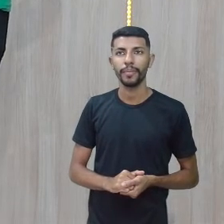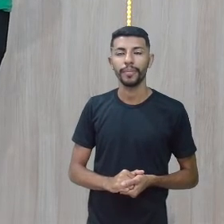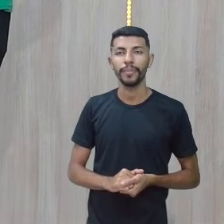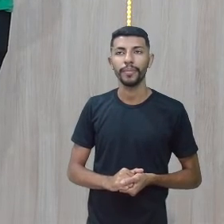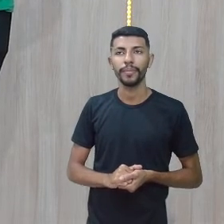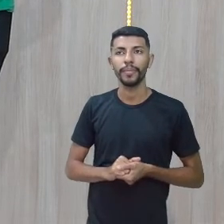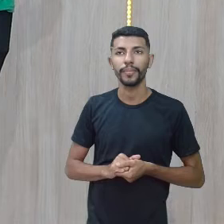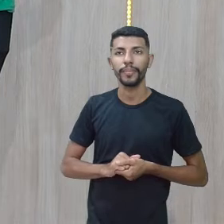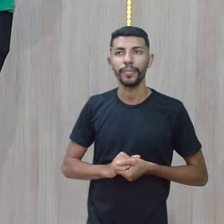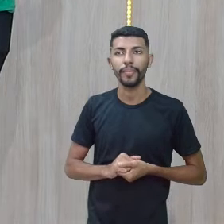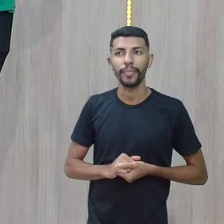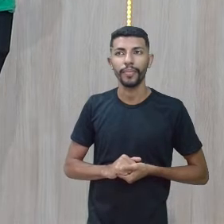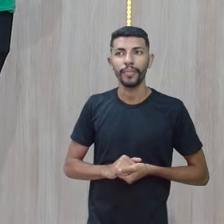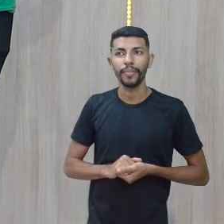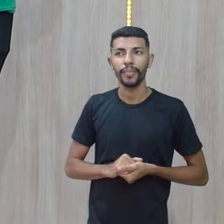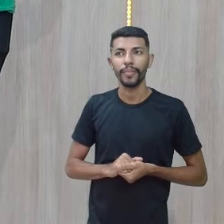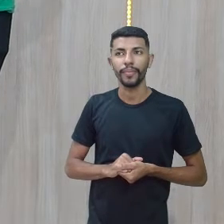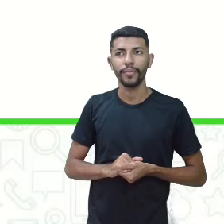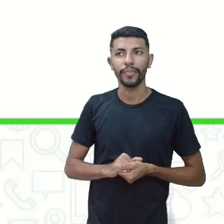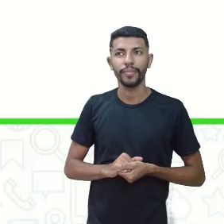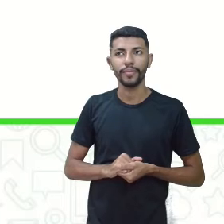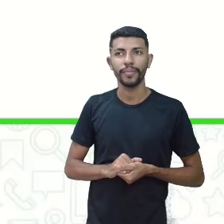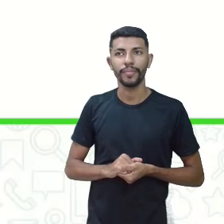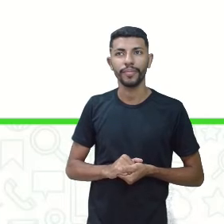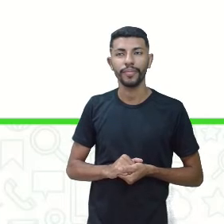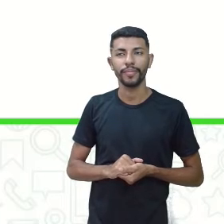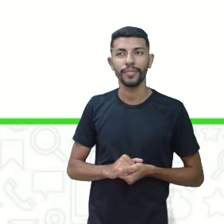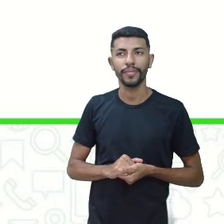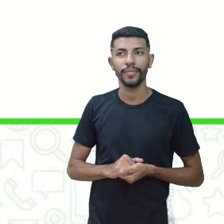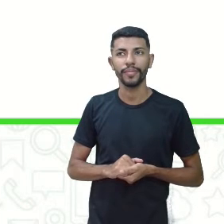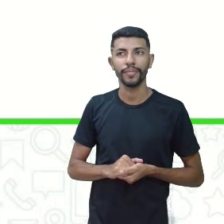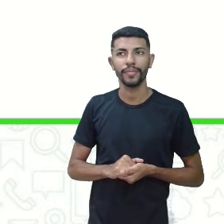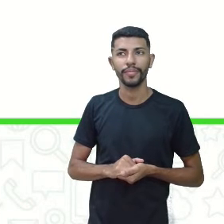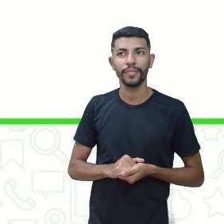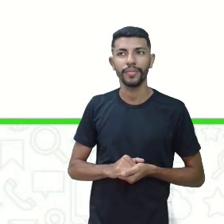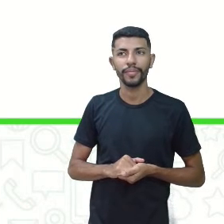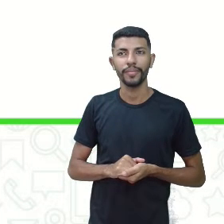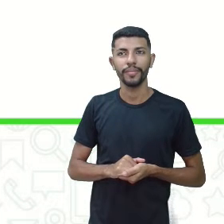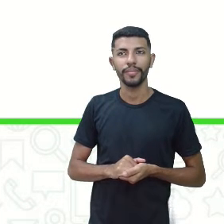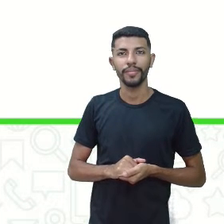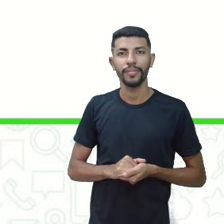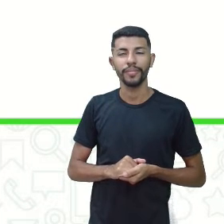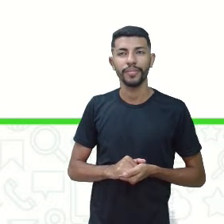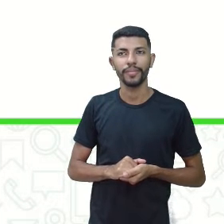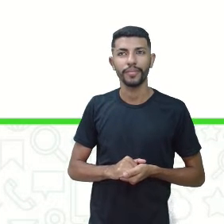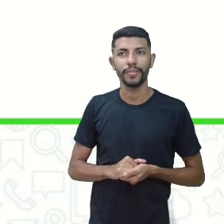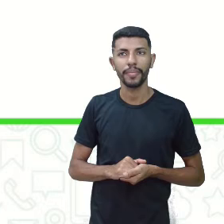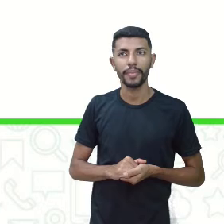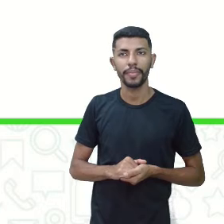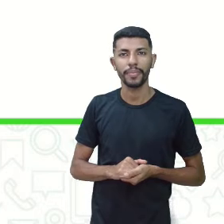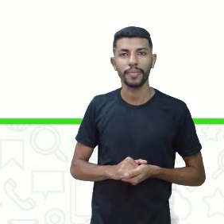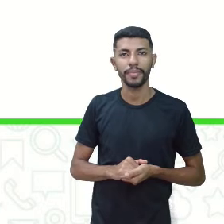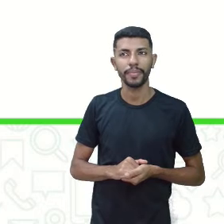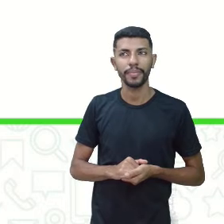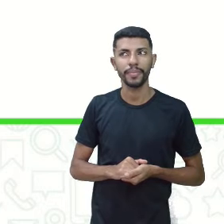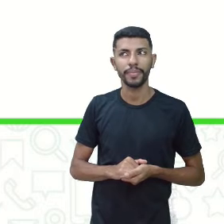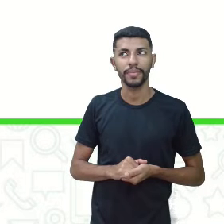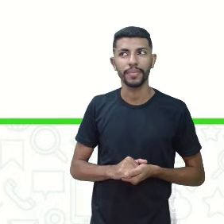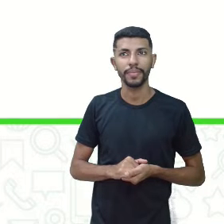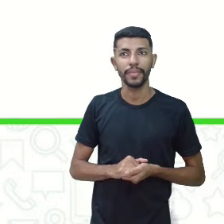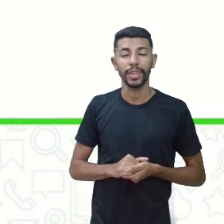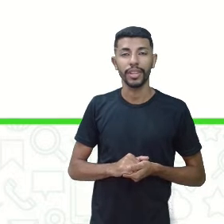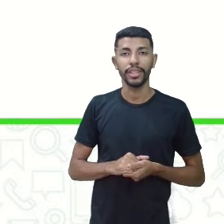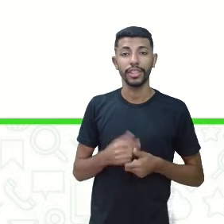Chill out. Na entrevista de emprego. Olha só. Chill out. You are not late. Chegou lá ali